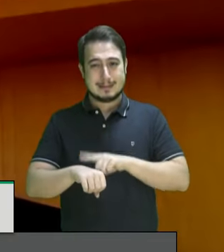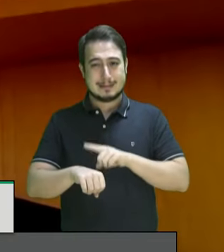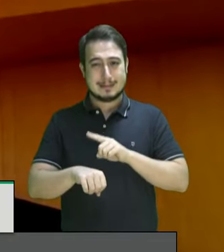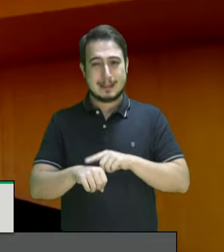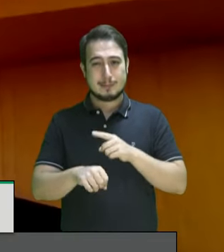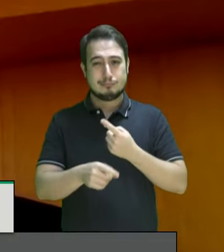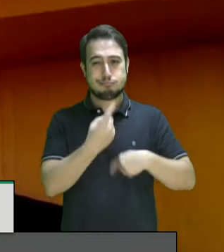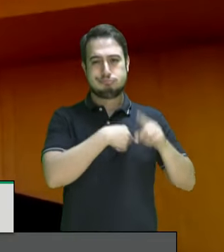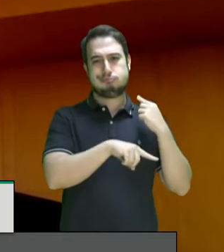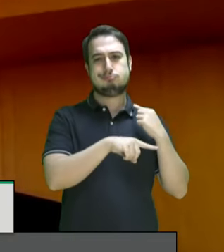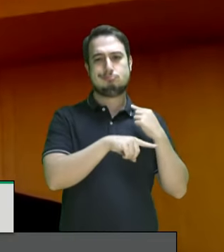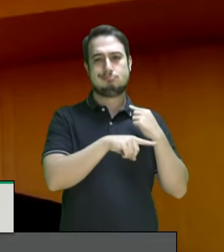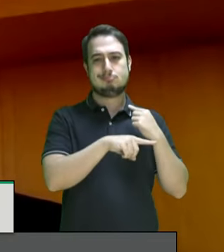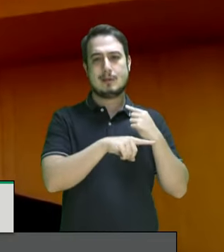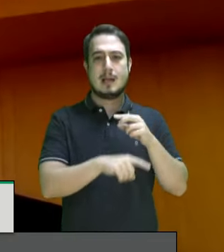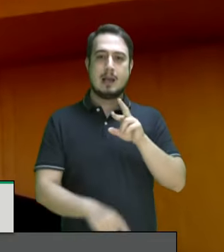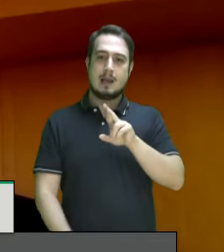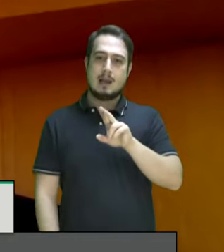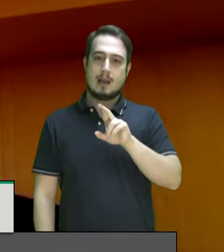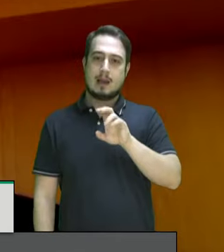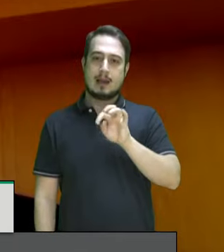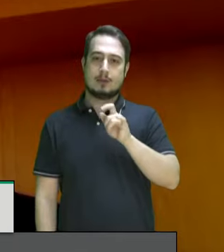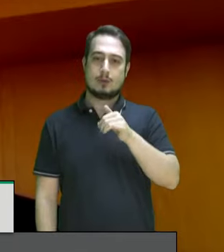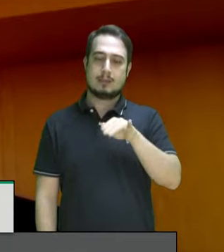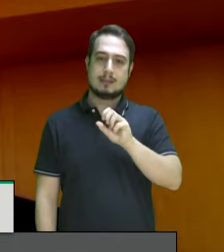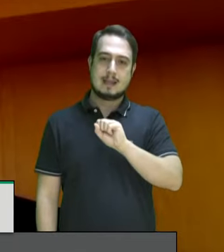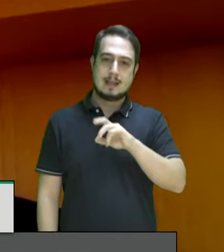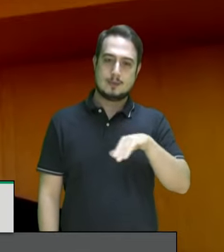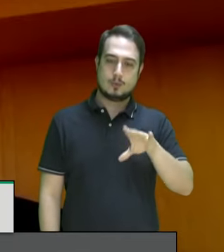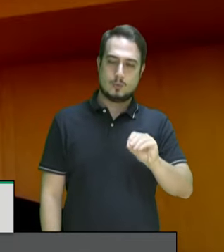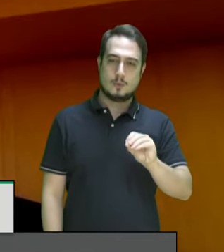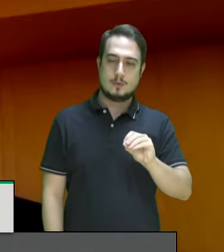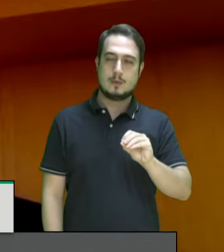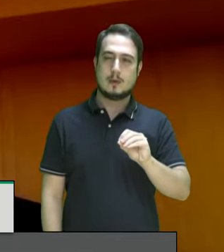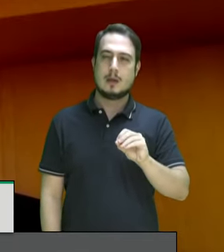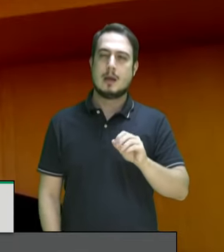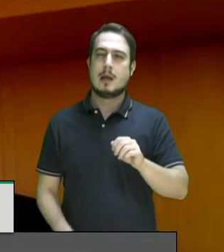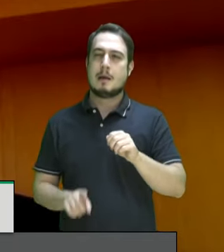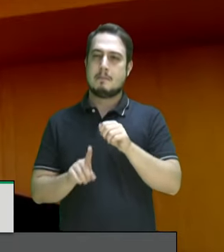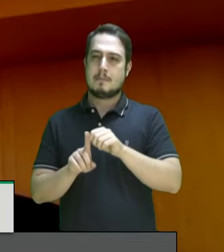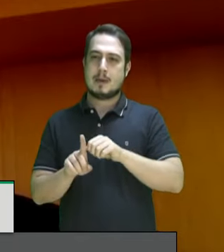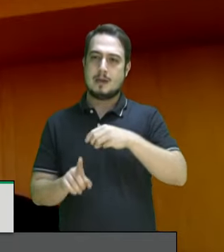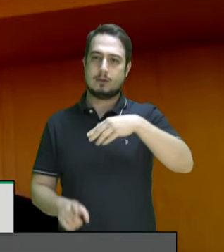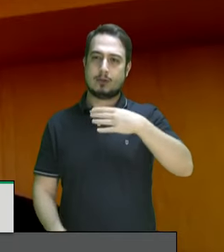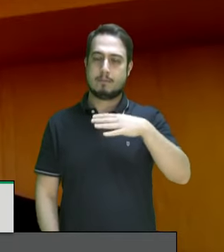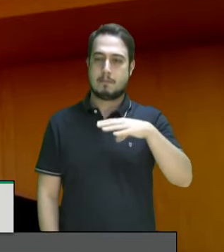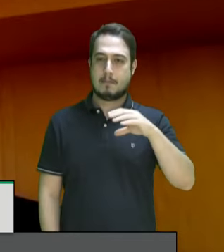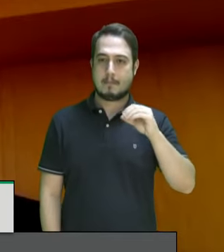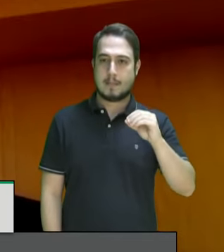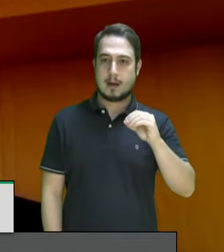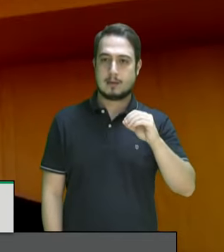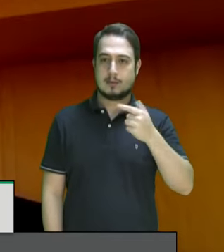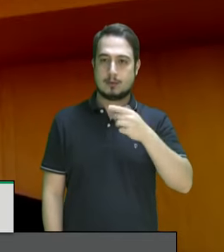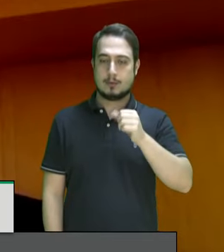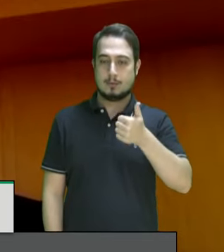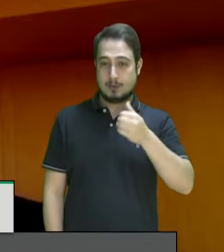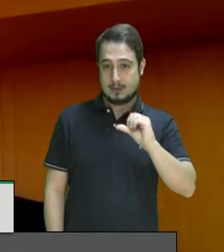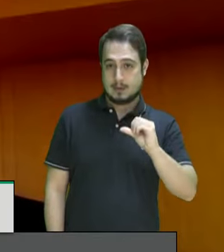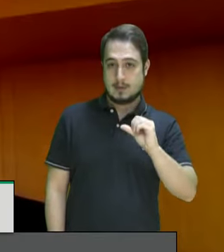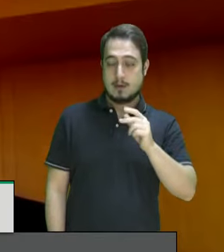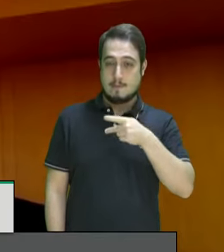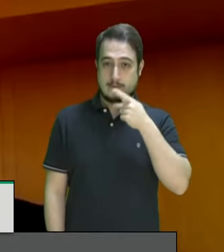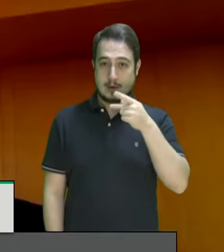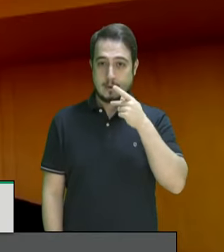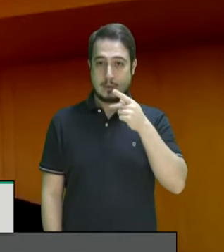retrocessos acho que todos lembram que em março de 2019 o atual presidente da república disse que a